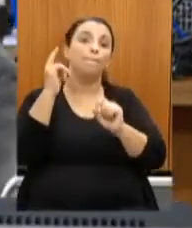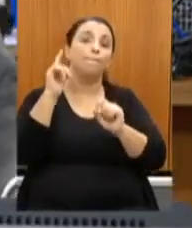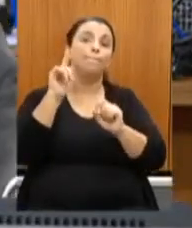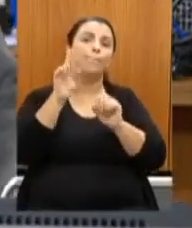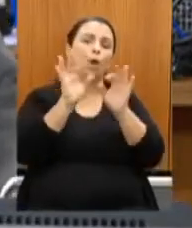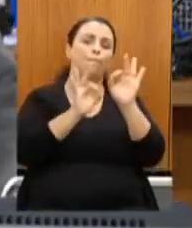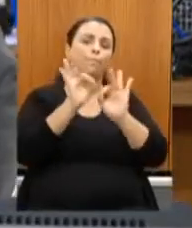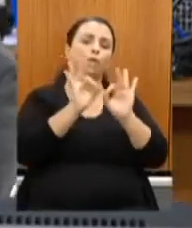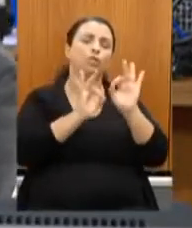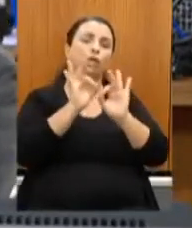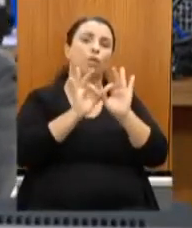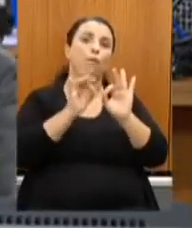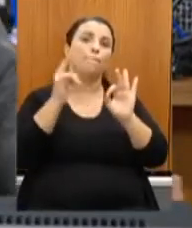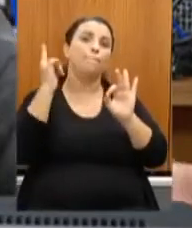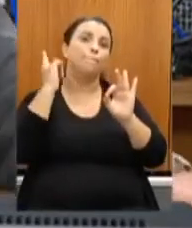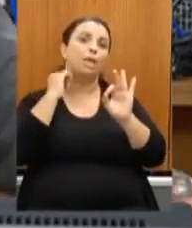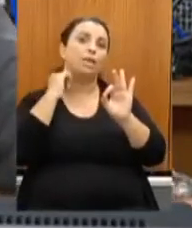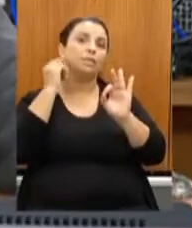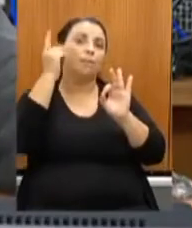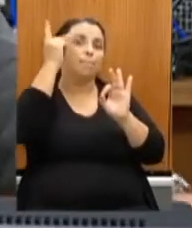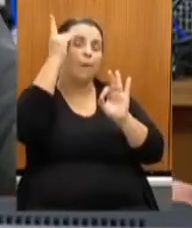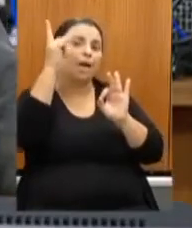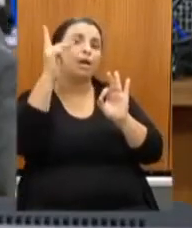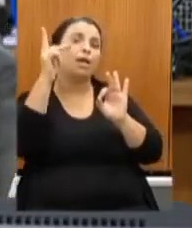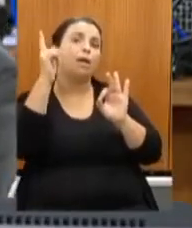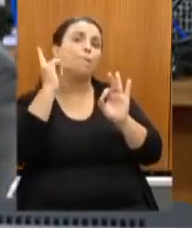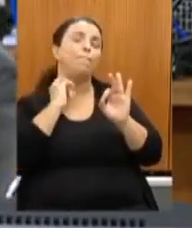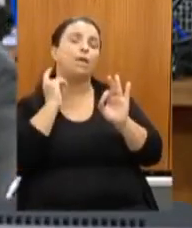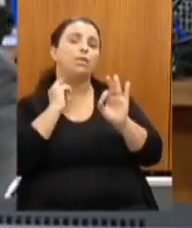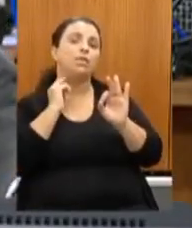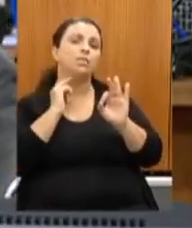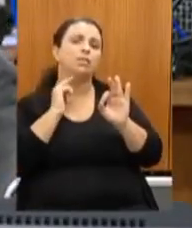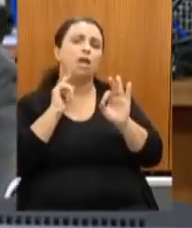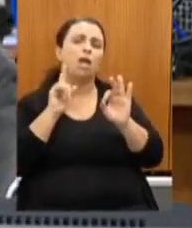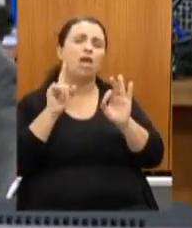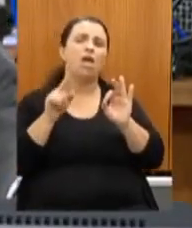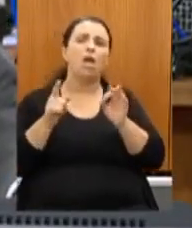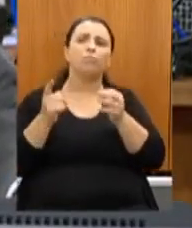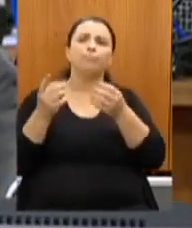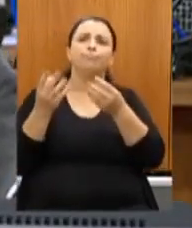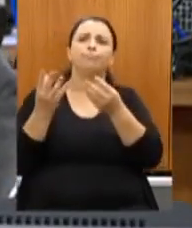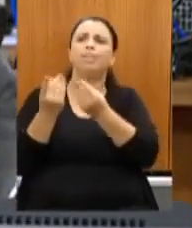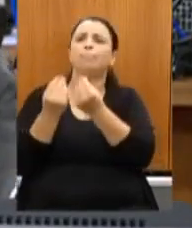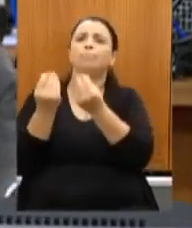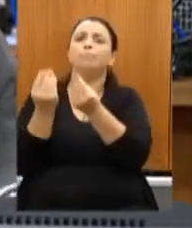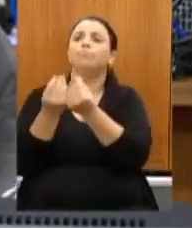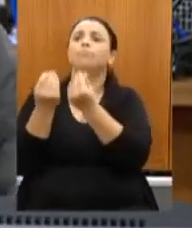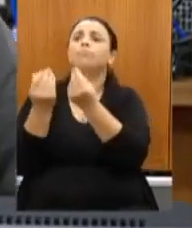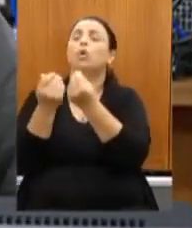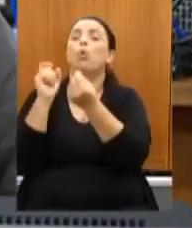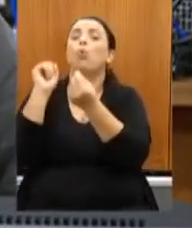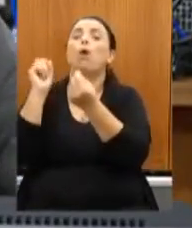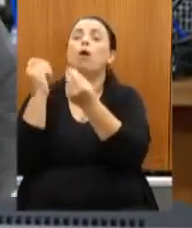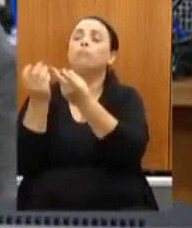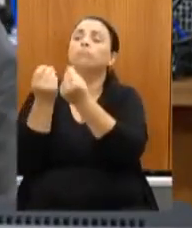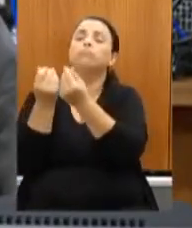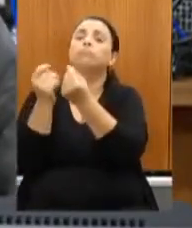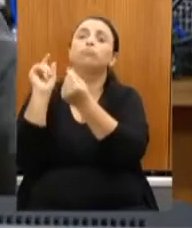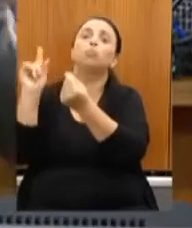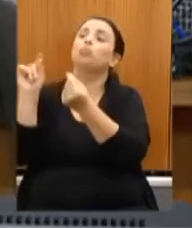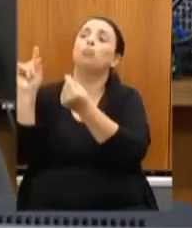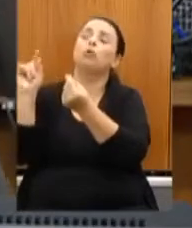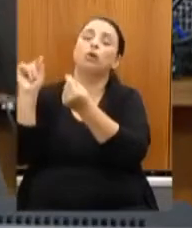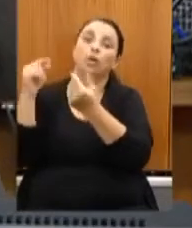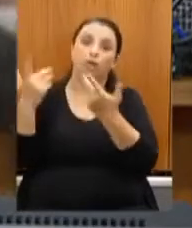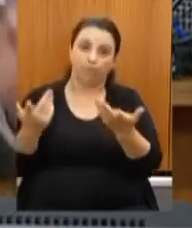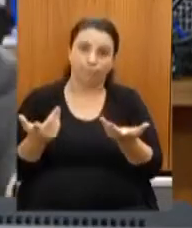em termos concretos o que que tem se pensado na secretaria e também na parte